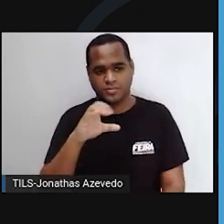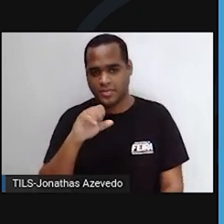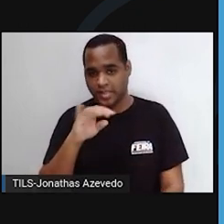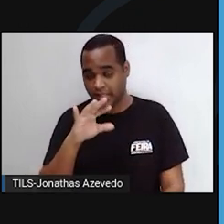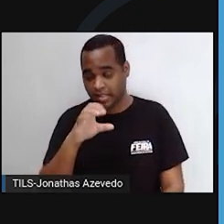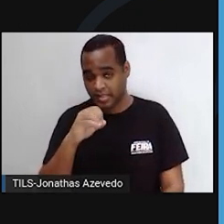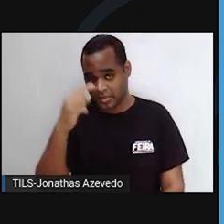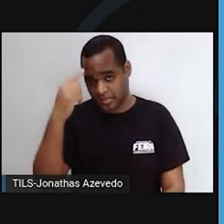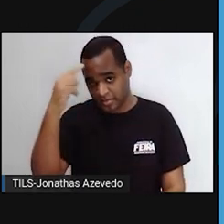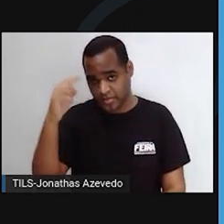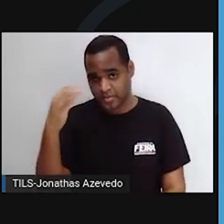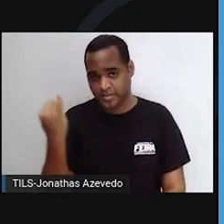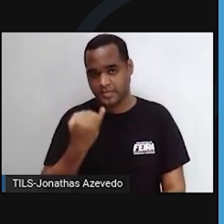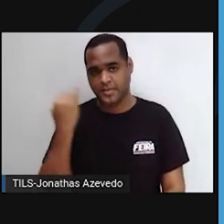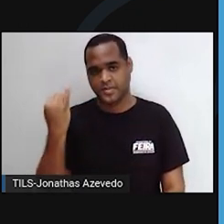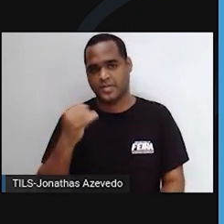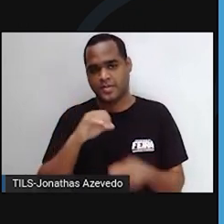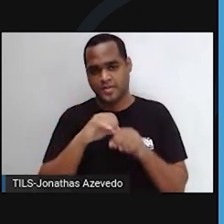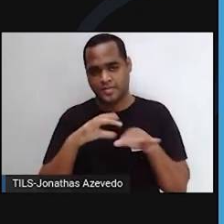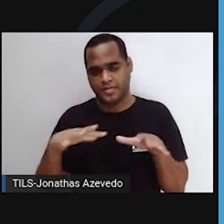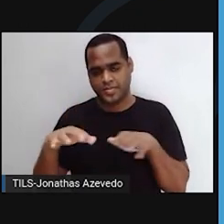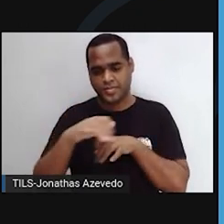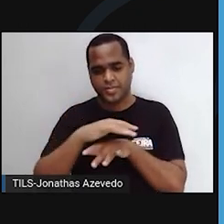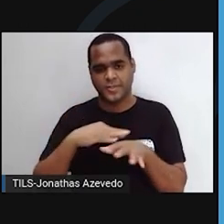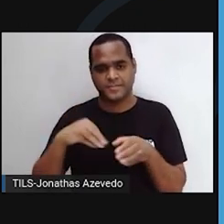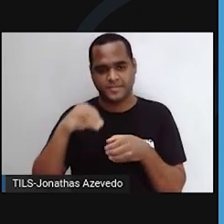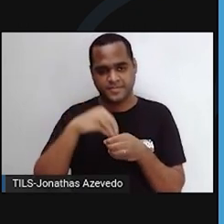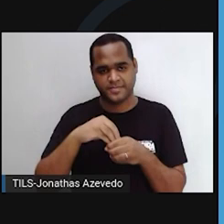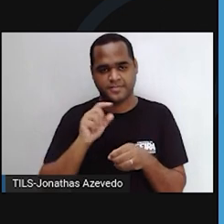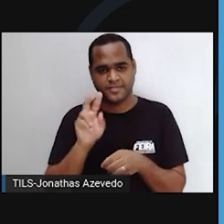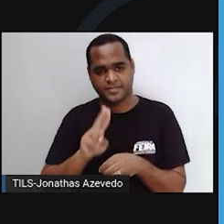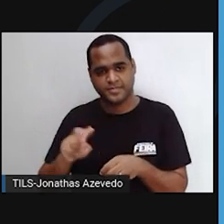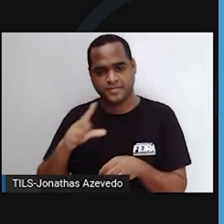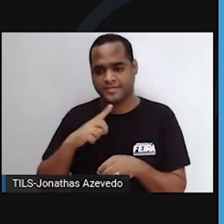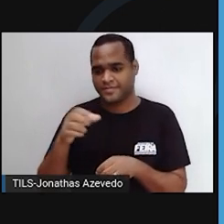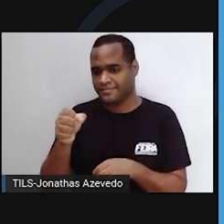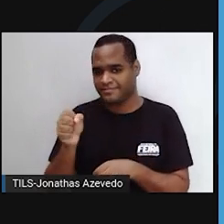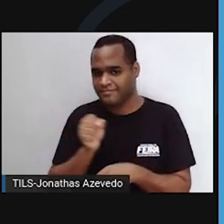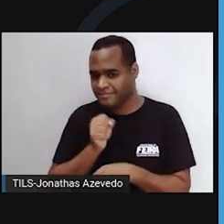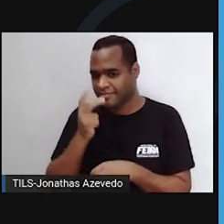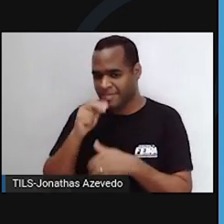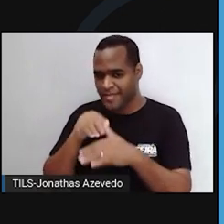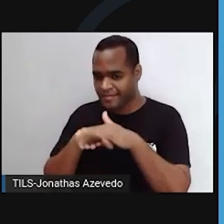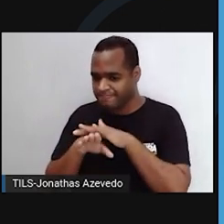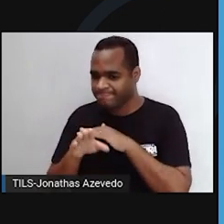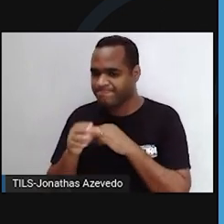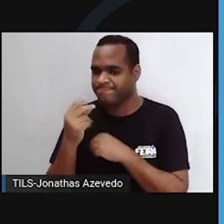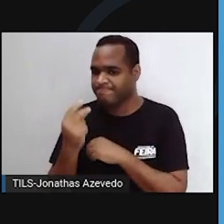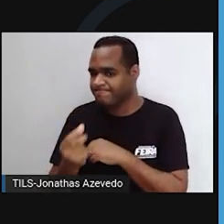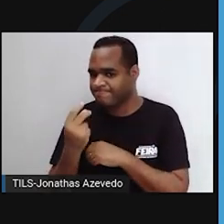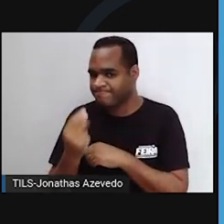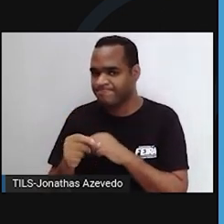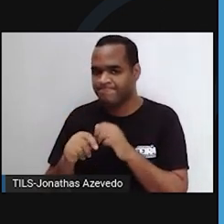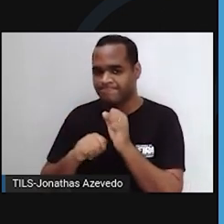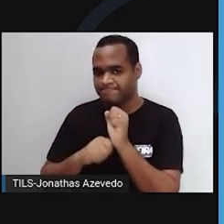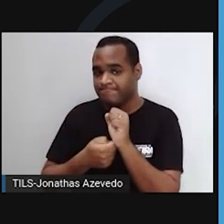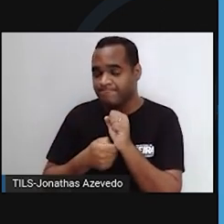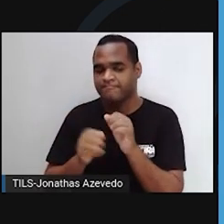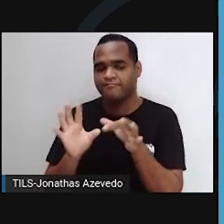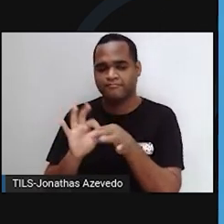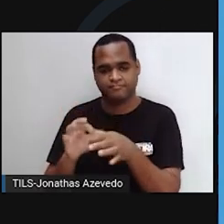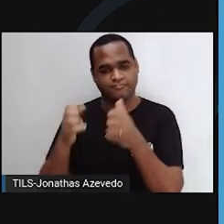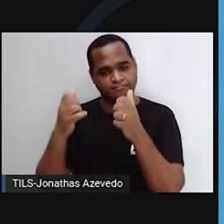tem a função de armazenar as substâncias de reserva, usadas pelas células. É o lugar de produção de moléculas que formam as estruturas